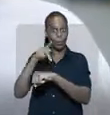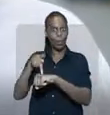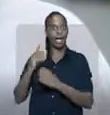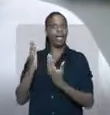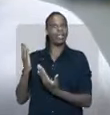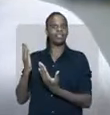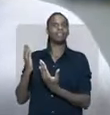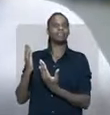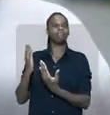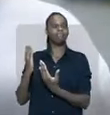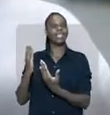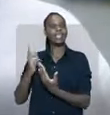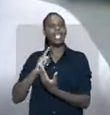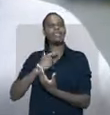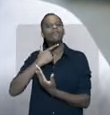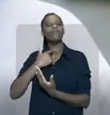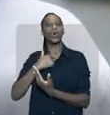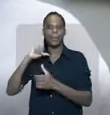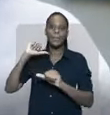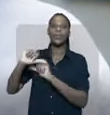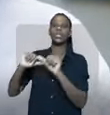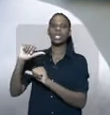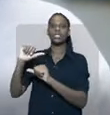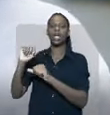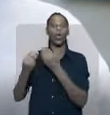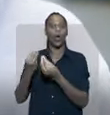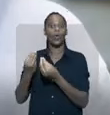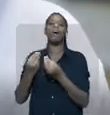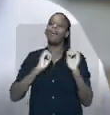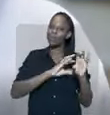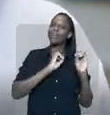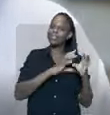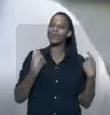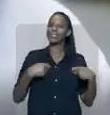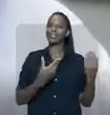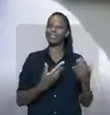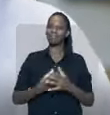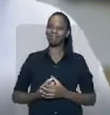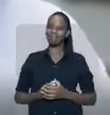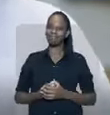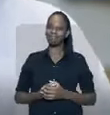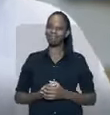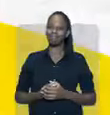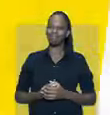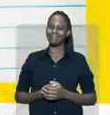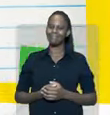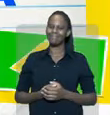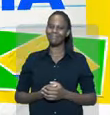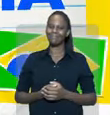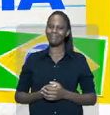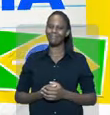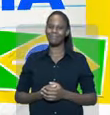em uma nação que tenha um desejo de mudança se não for através da educação.